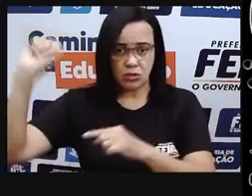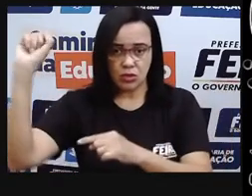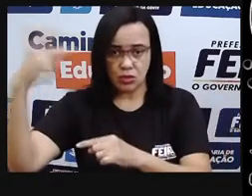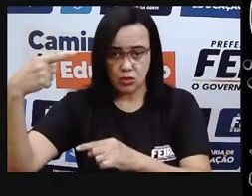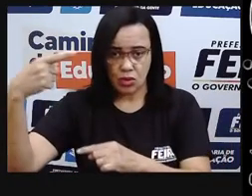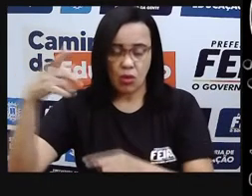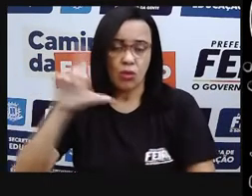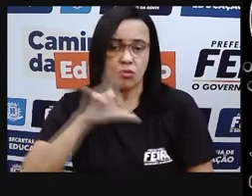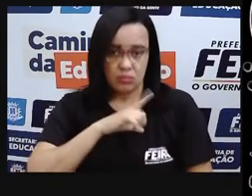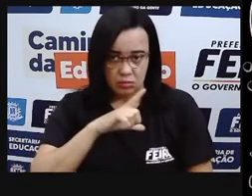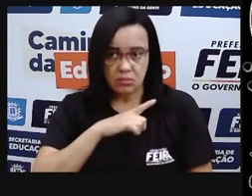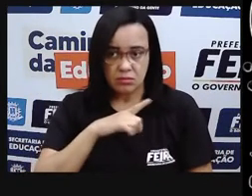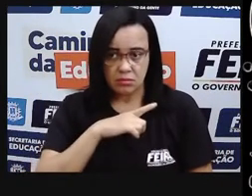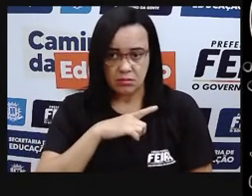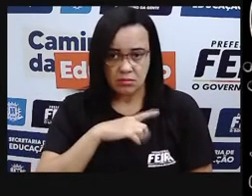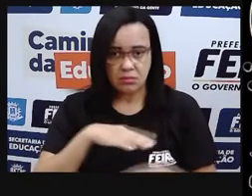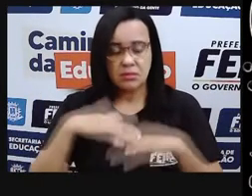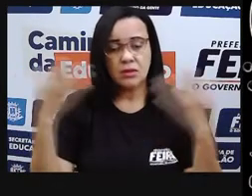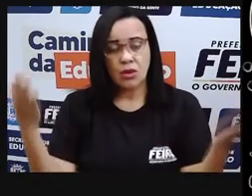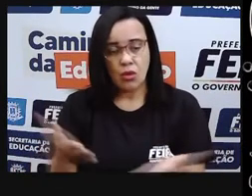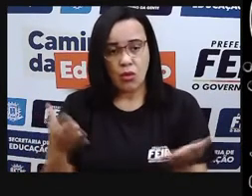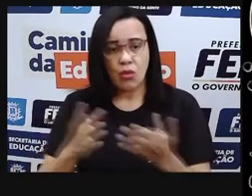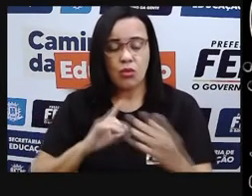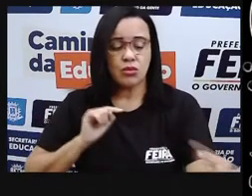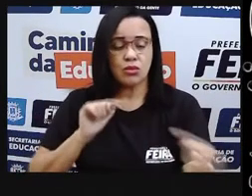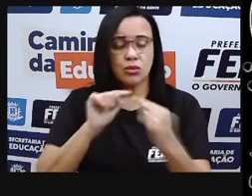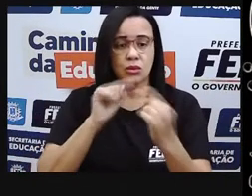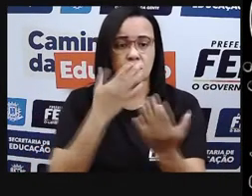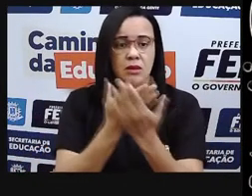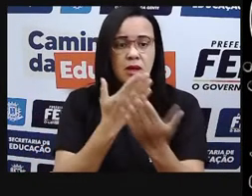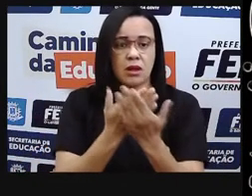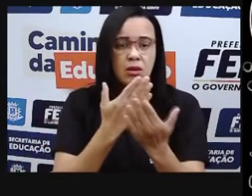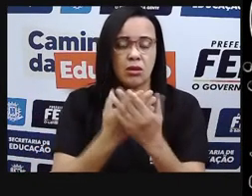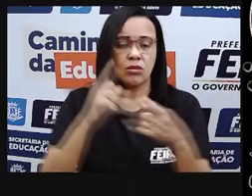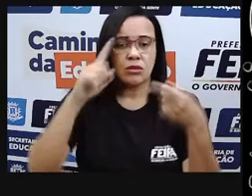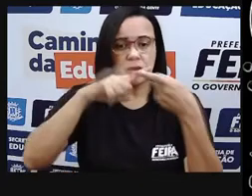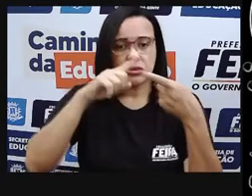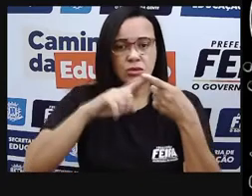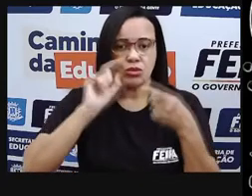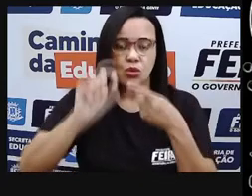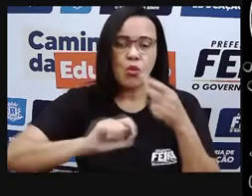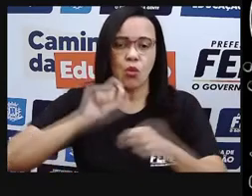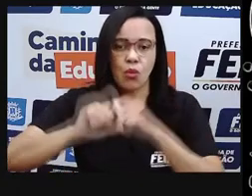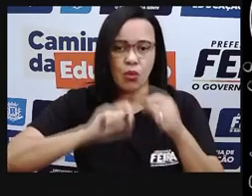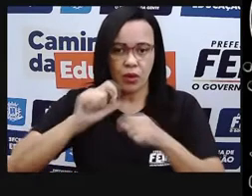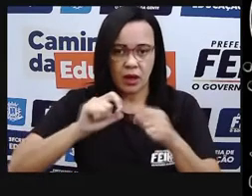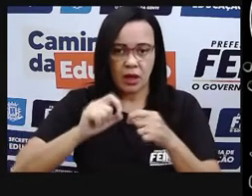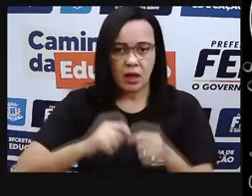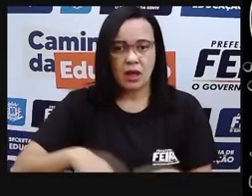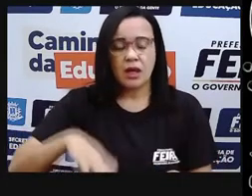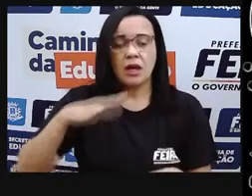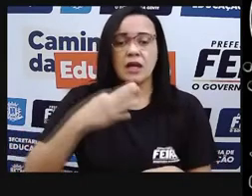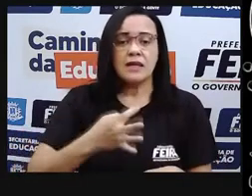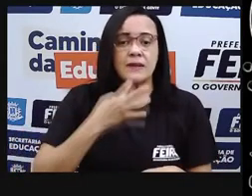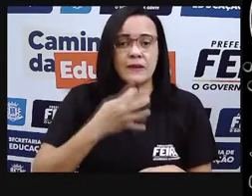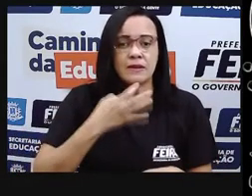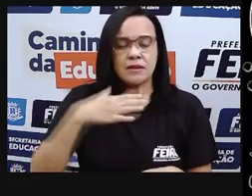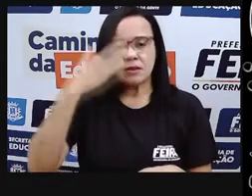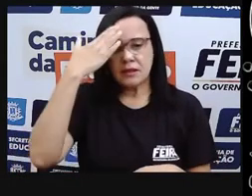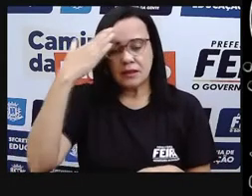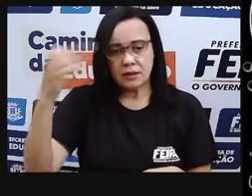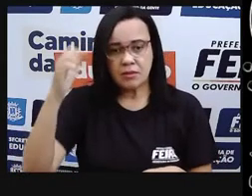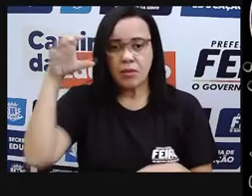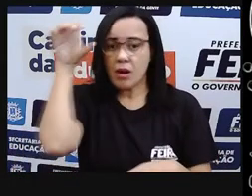na aula de hoje. Então, dois objetivos nós temos para a nossa aula. Identificar e classificar diferentes fontes,